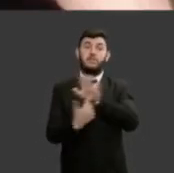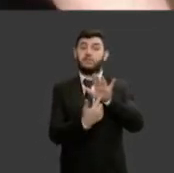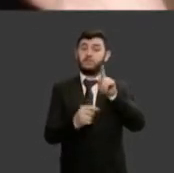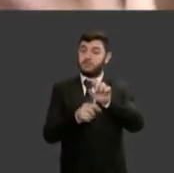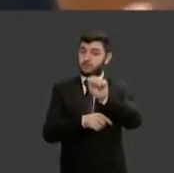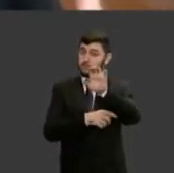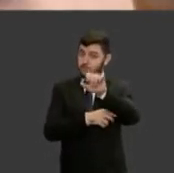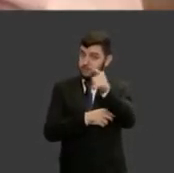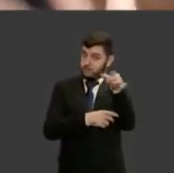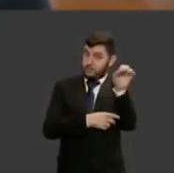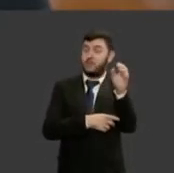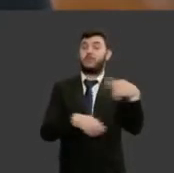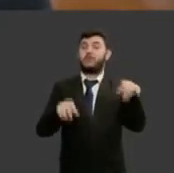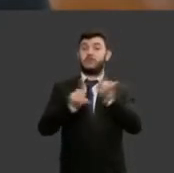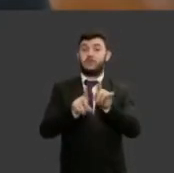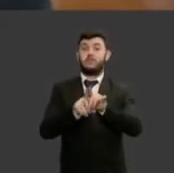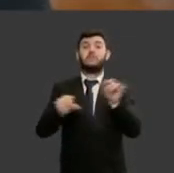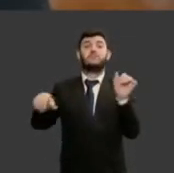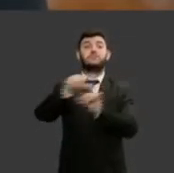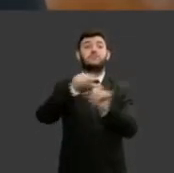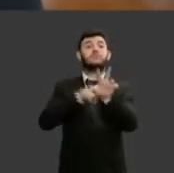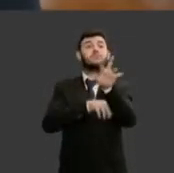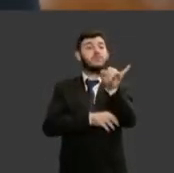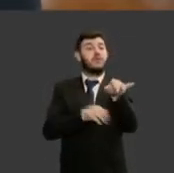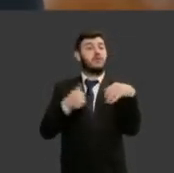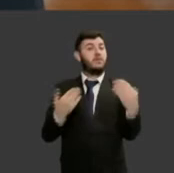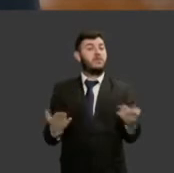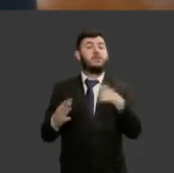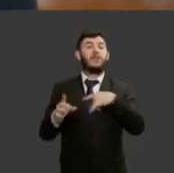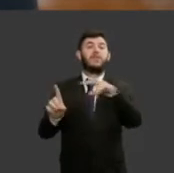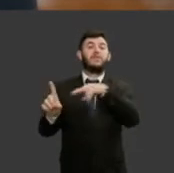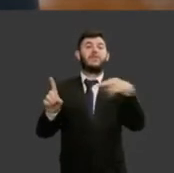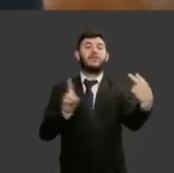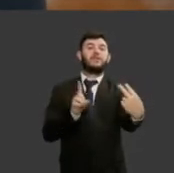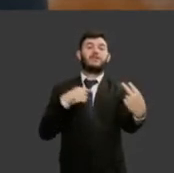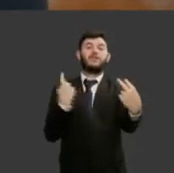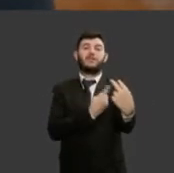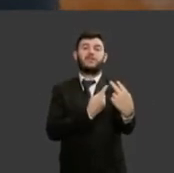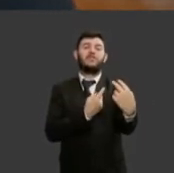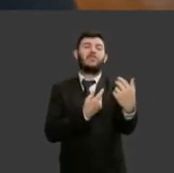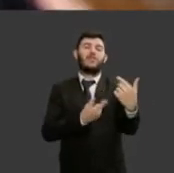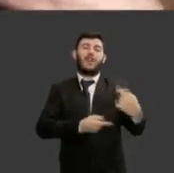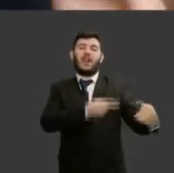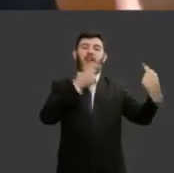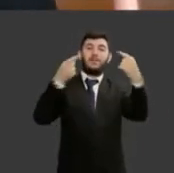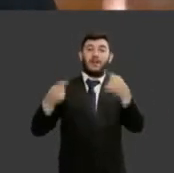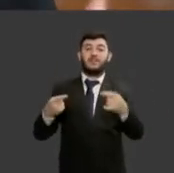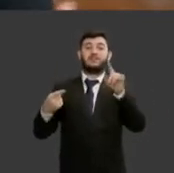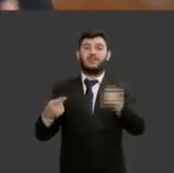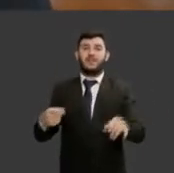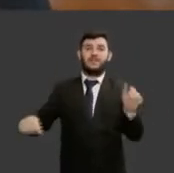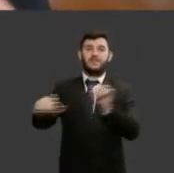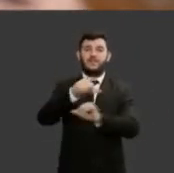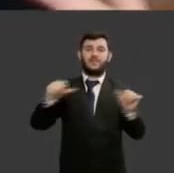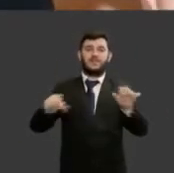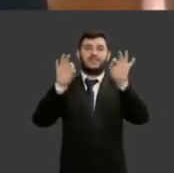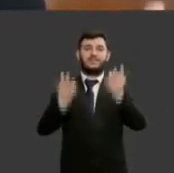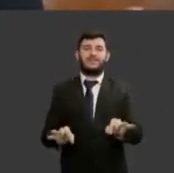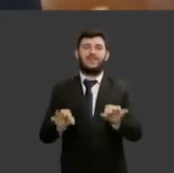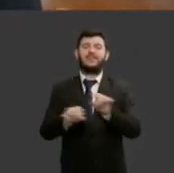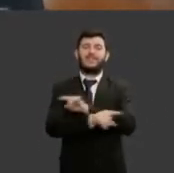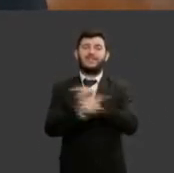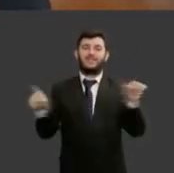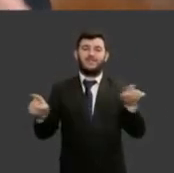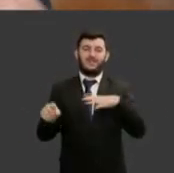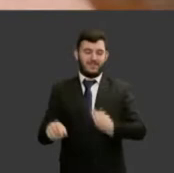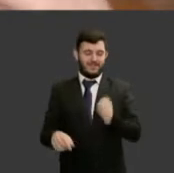pode trazer então uma ação transformadora e a perspectiva nossa é exatamente essa é mudança eu tenho certeza que todas nós que